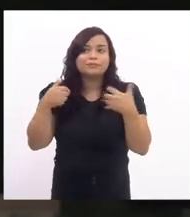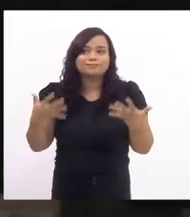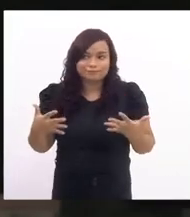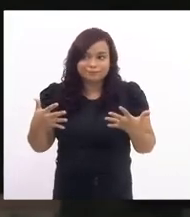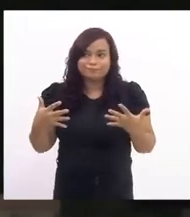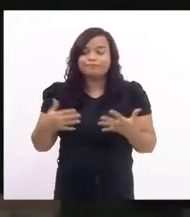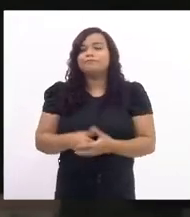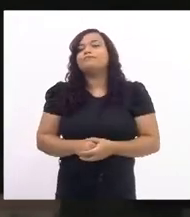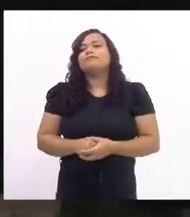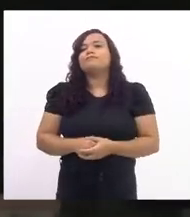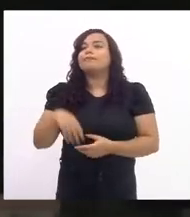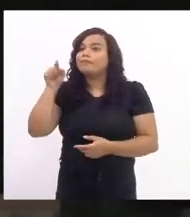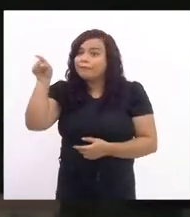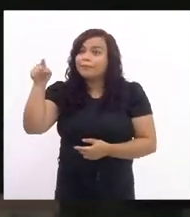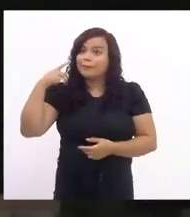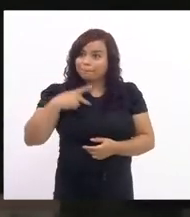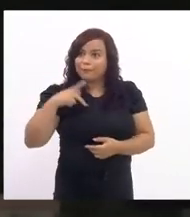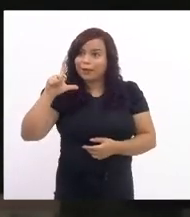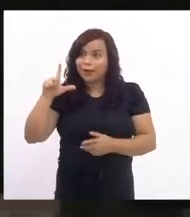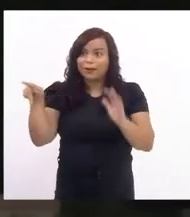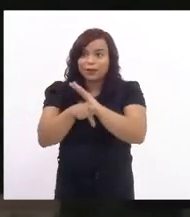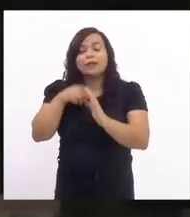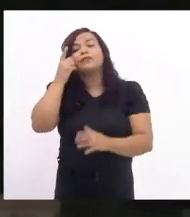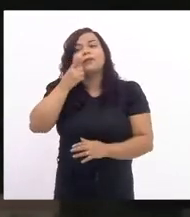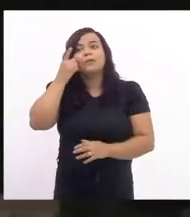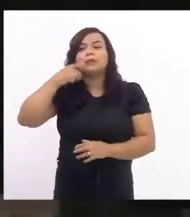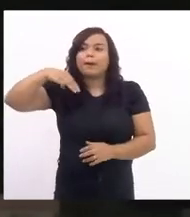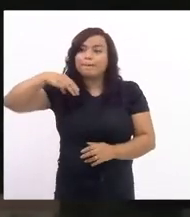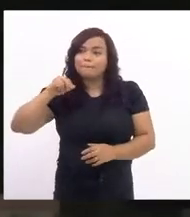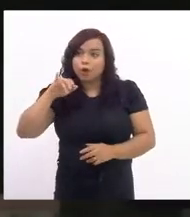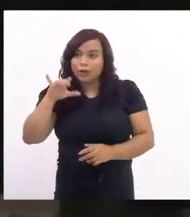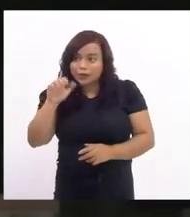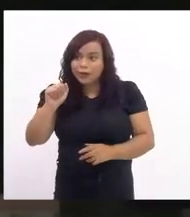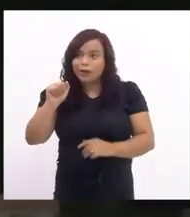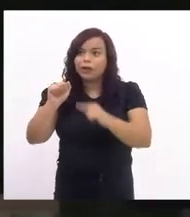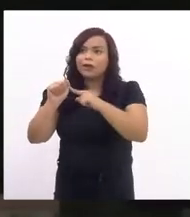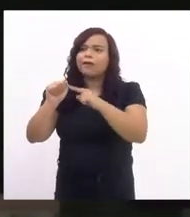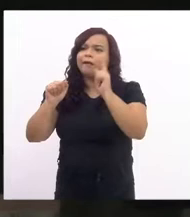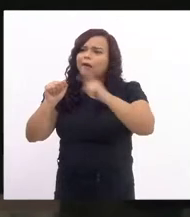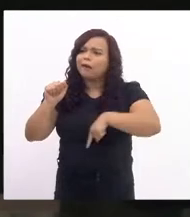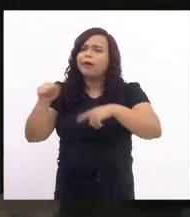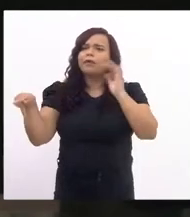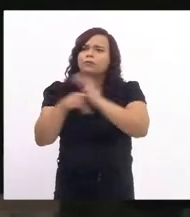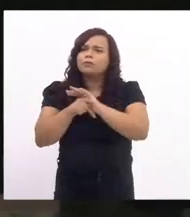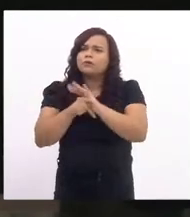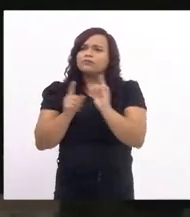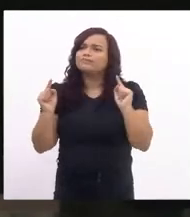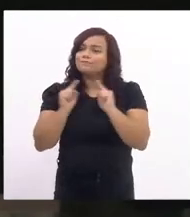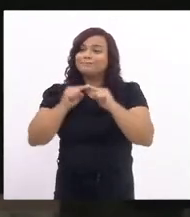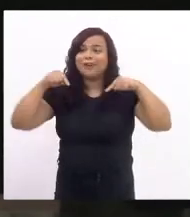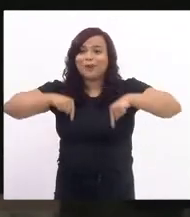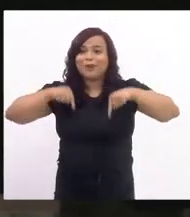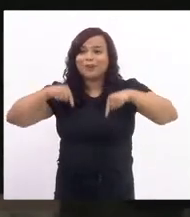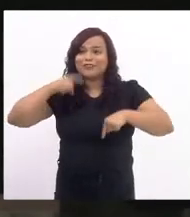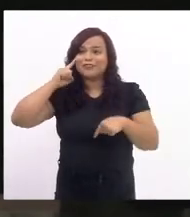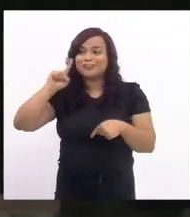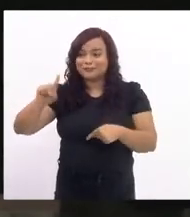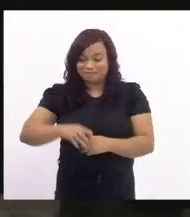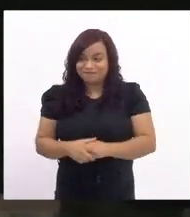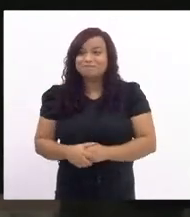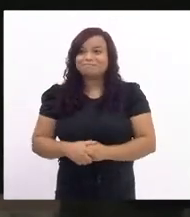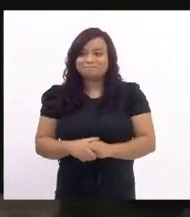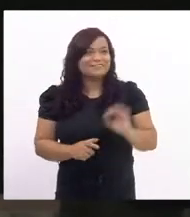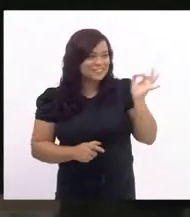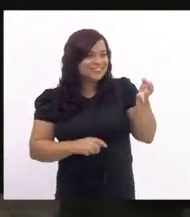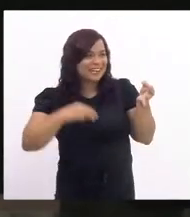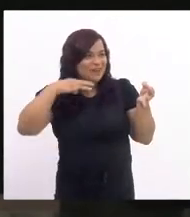esse PL da deputada Mônica é um PL que tem tudo a ver com a data de hoje né deputada